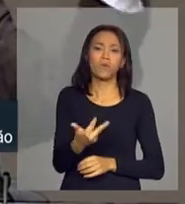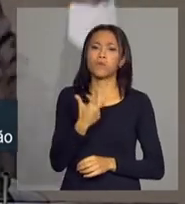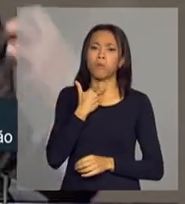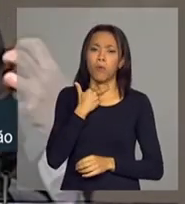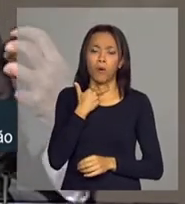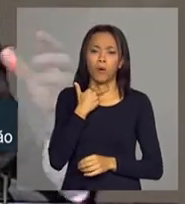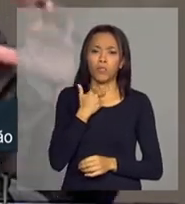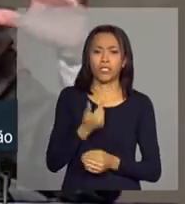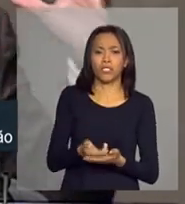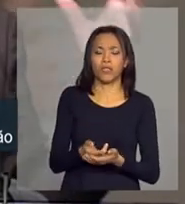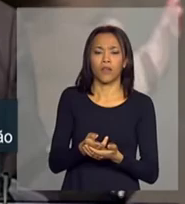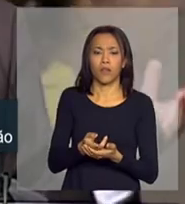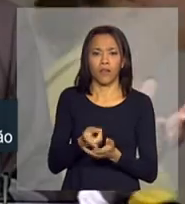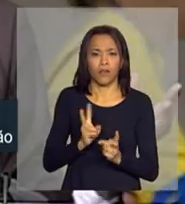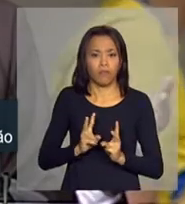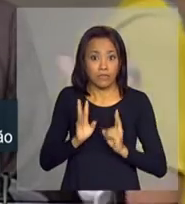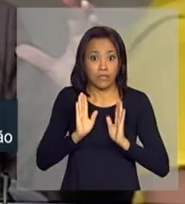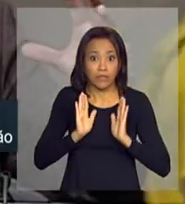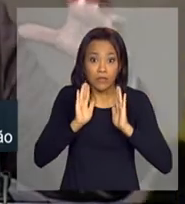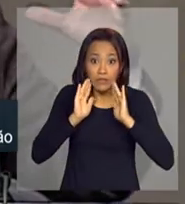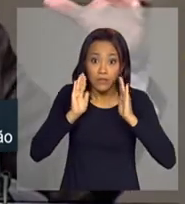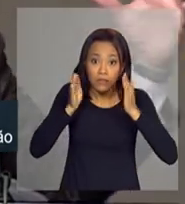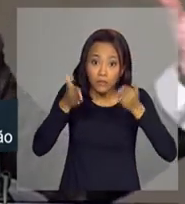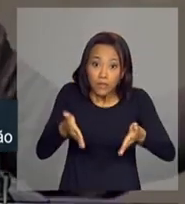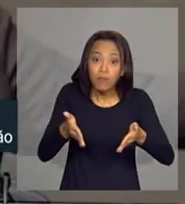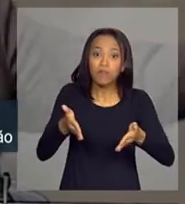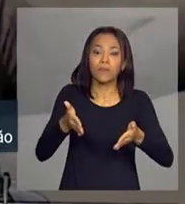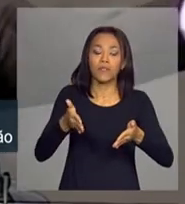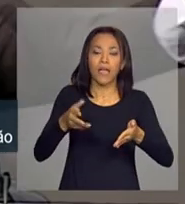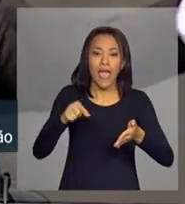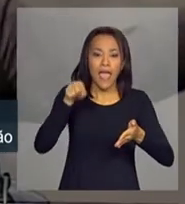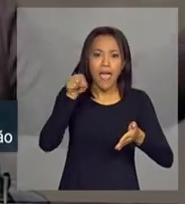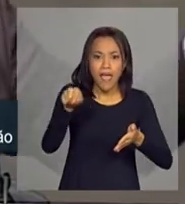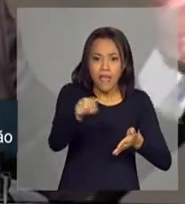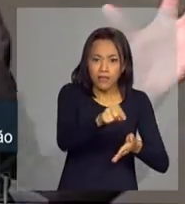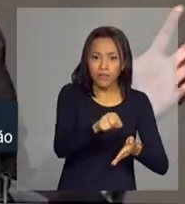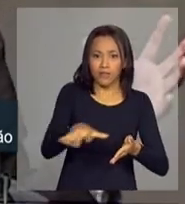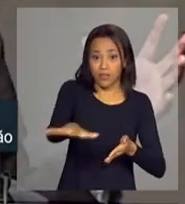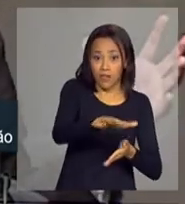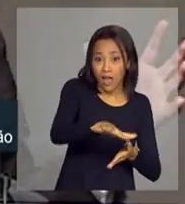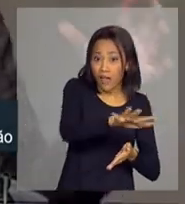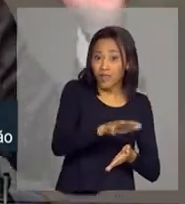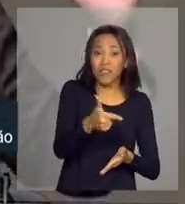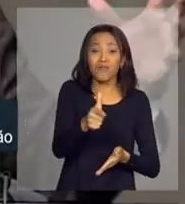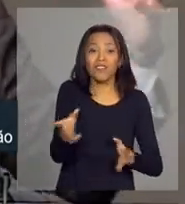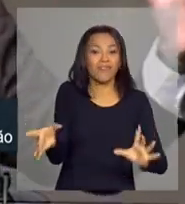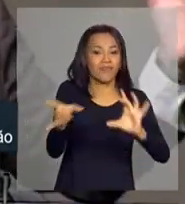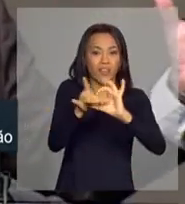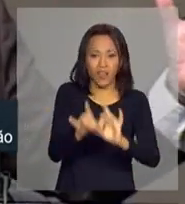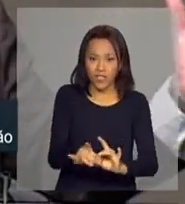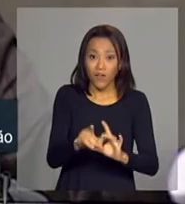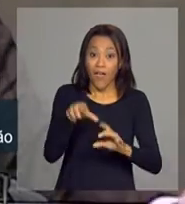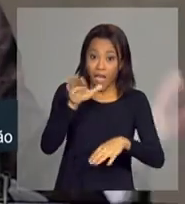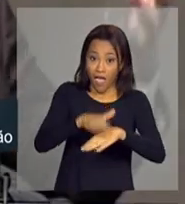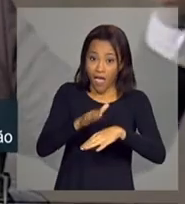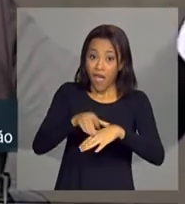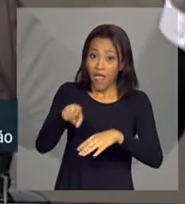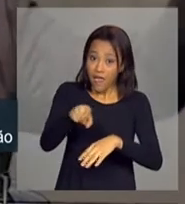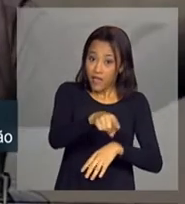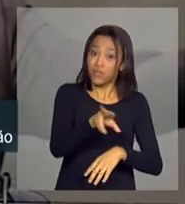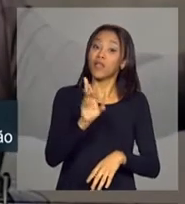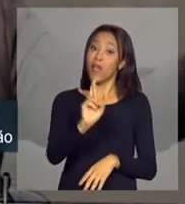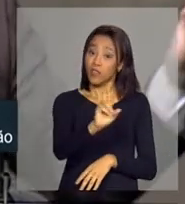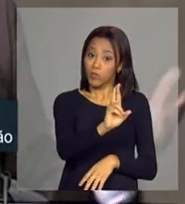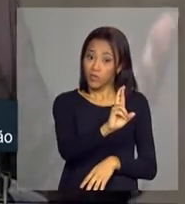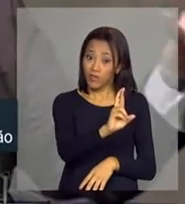não se pode deixar de olhar com muita atenção essas áreas menos integradas, porque elas são responsáveis por uma parcela